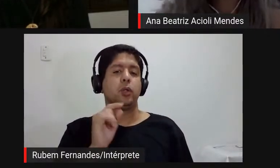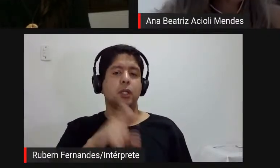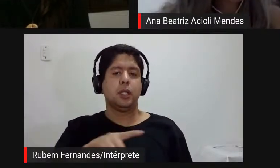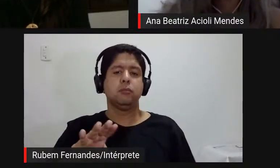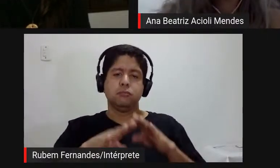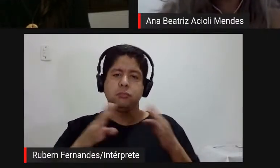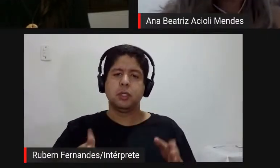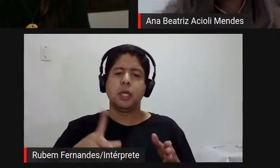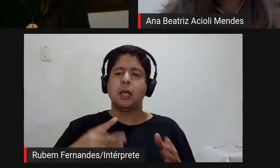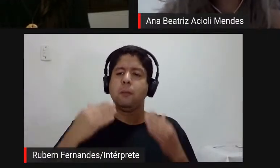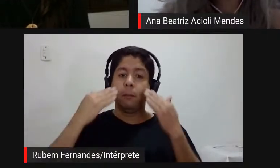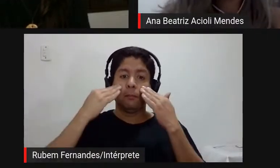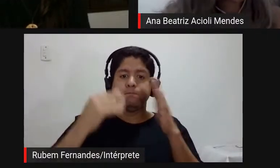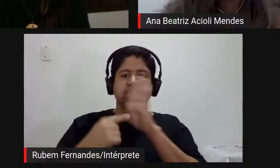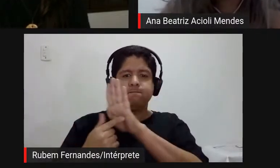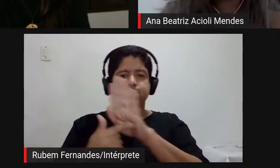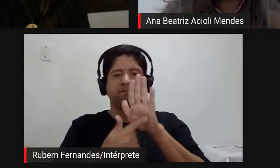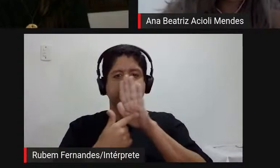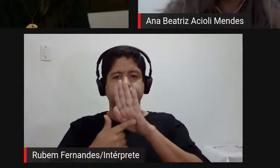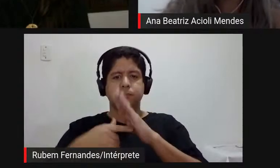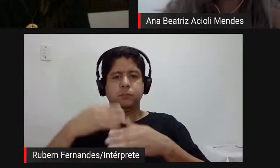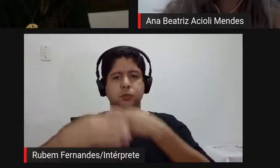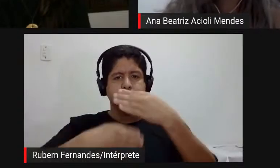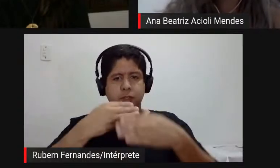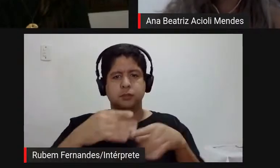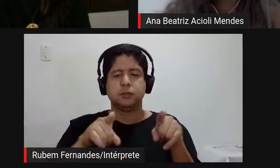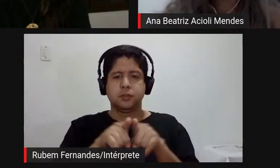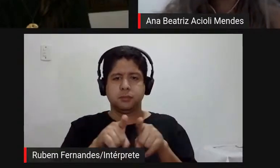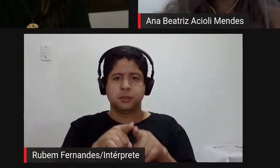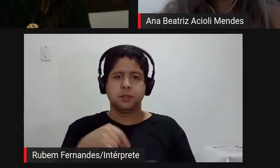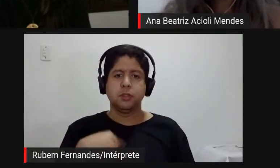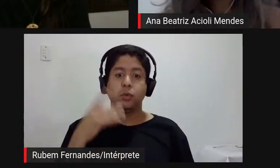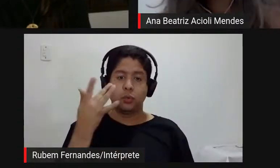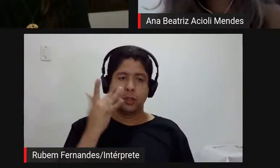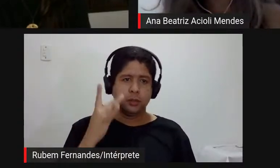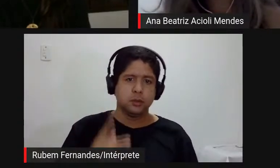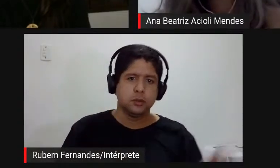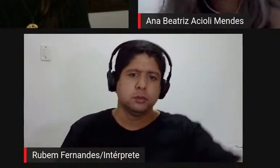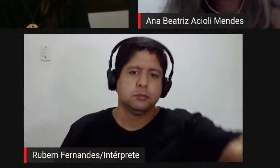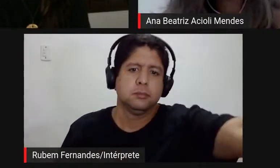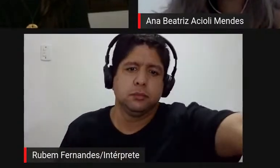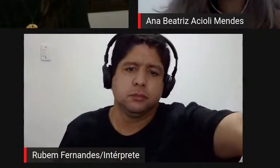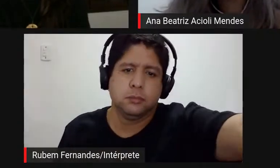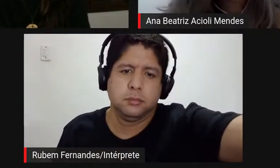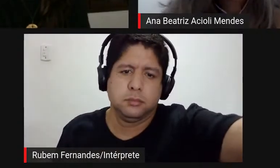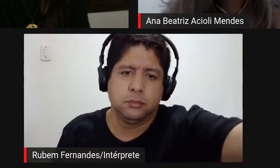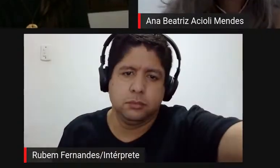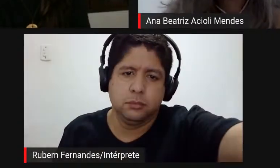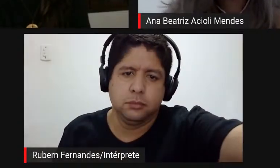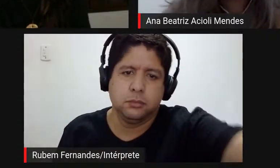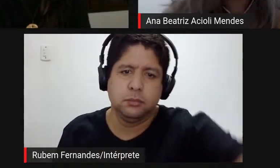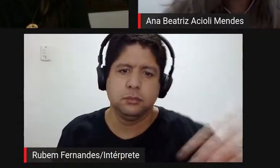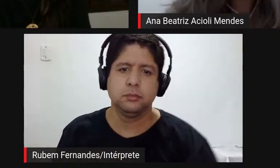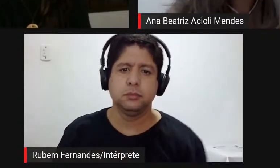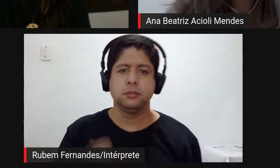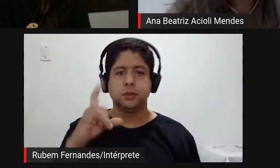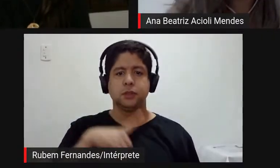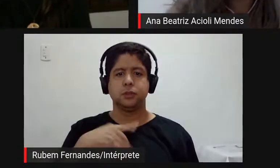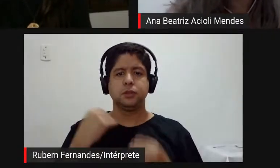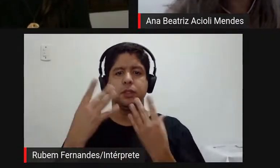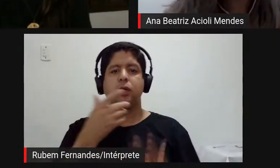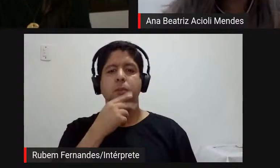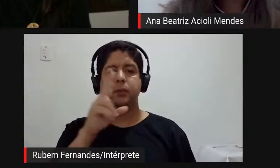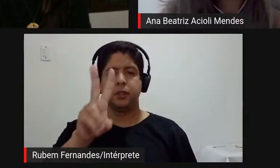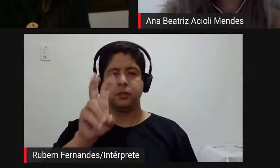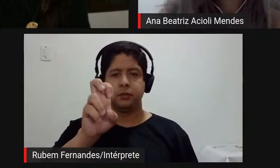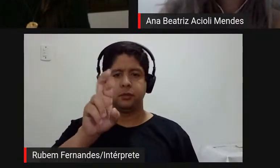evidenciar esses processos eu acho que quando a gente traz o Vergara e a Ana Meia a gente já